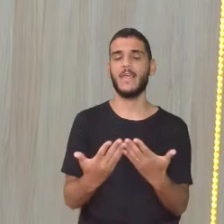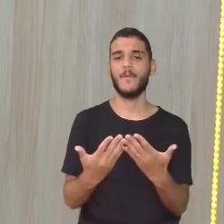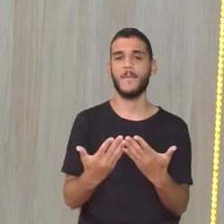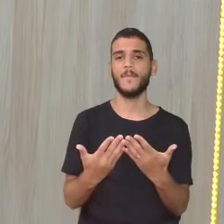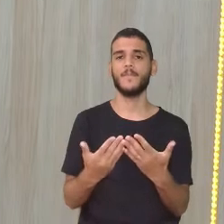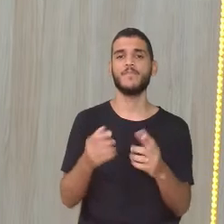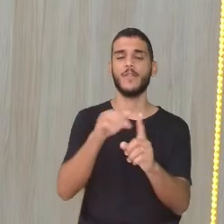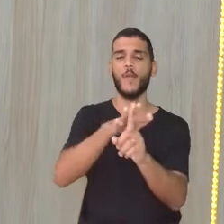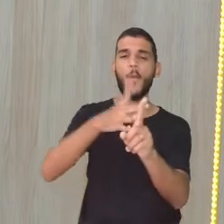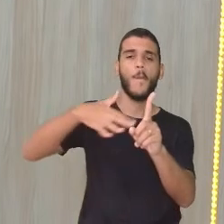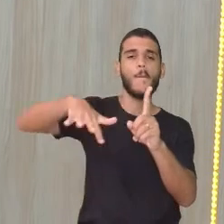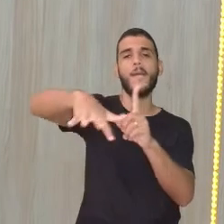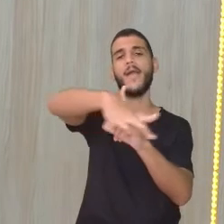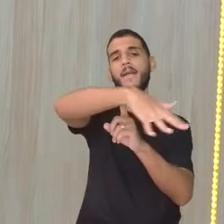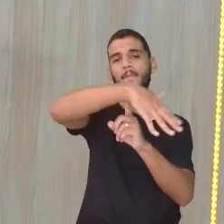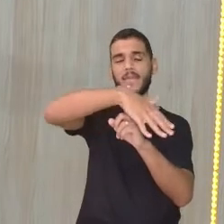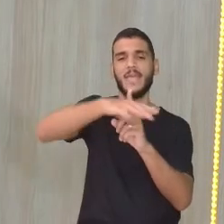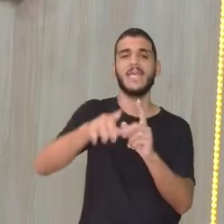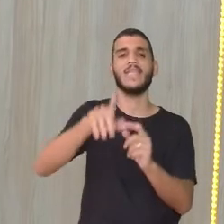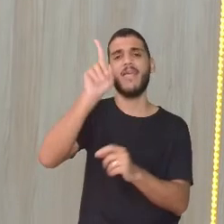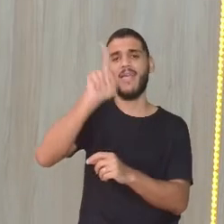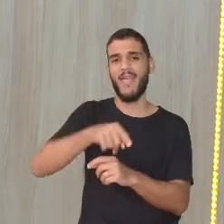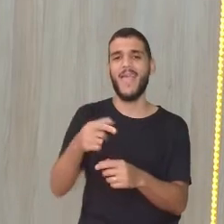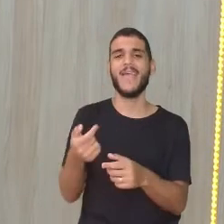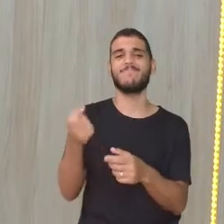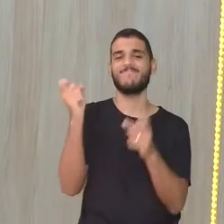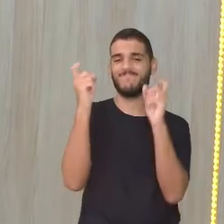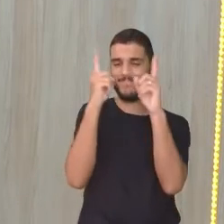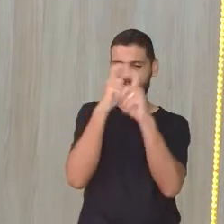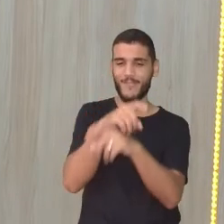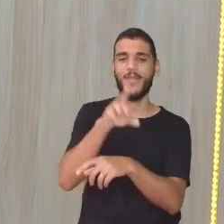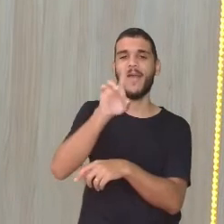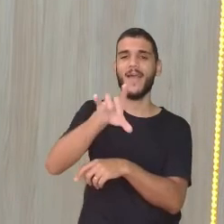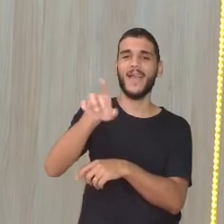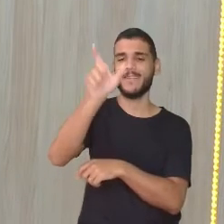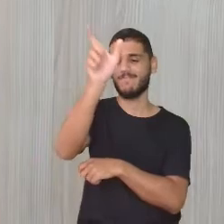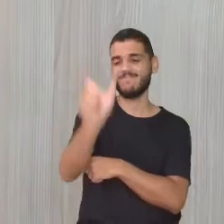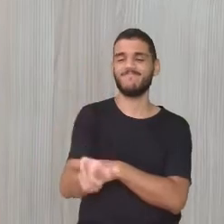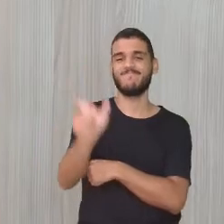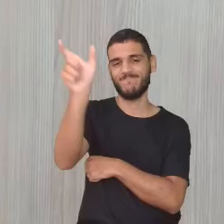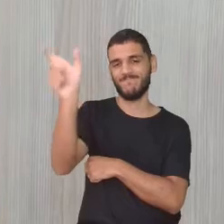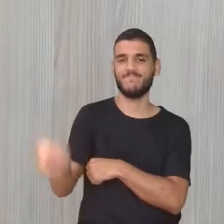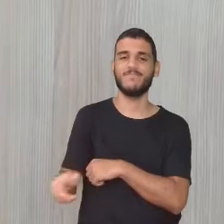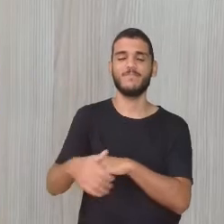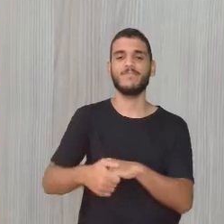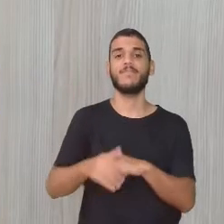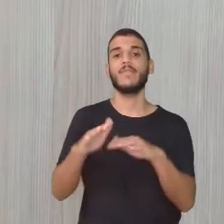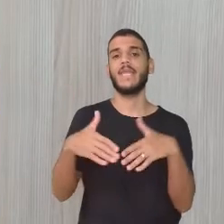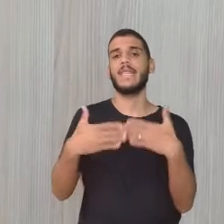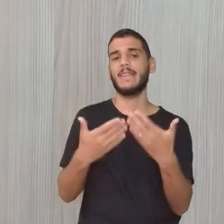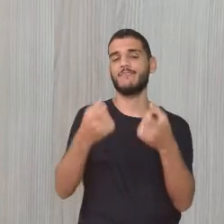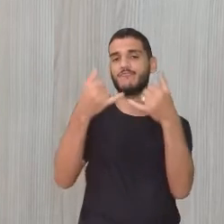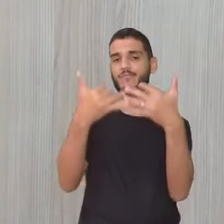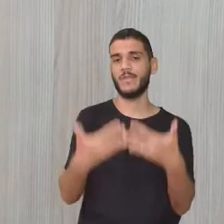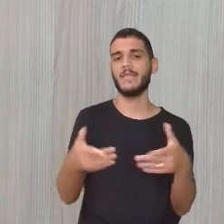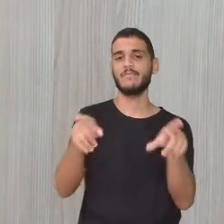meio ambiente aí, dessa forma, prejudica os cidadãos, né? E falando sobre essa questão da cidade